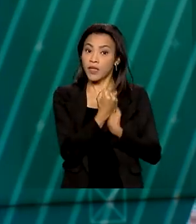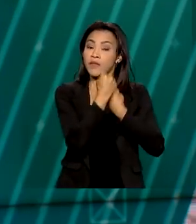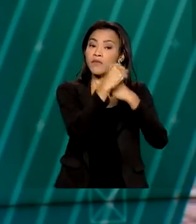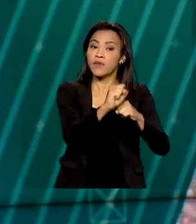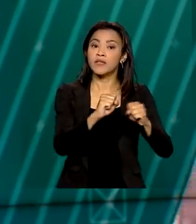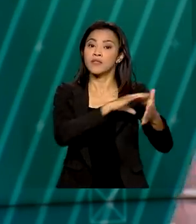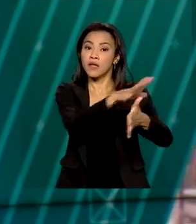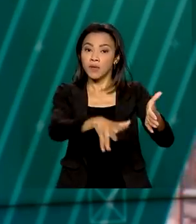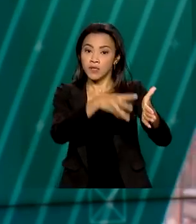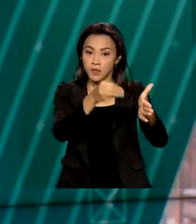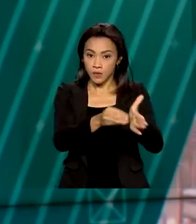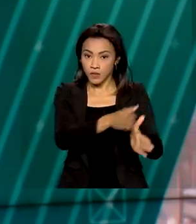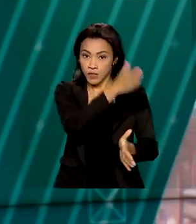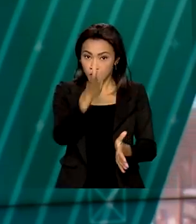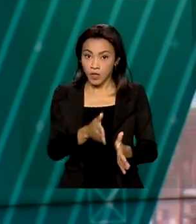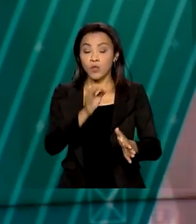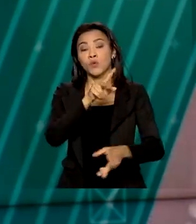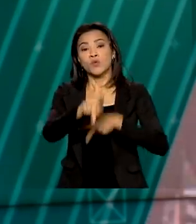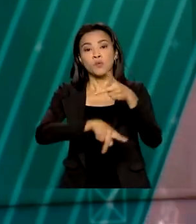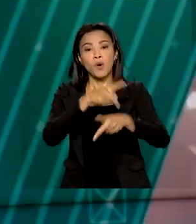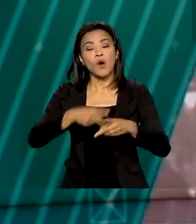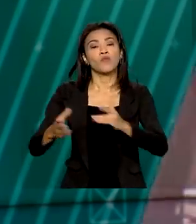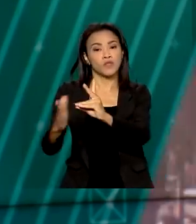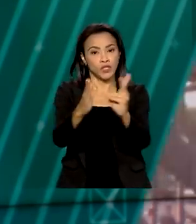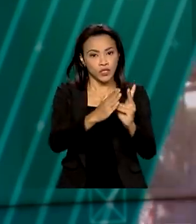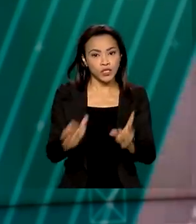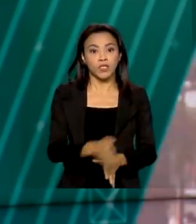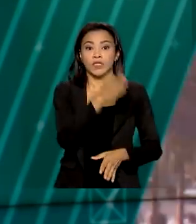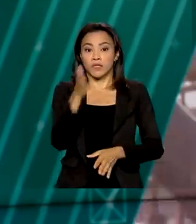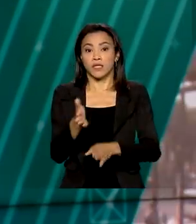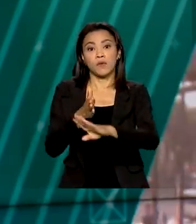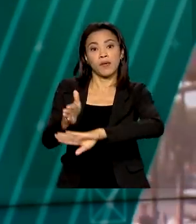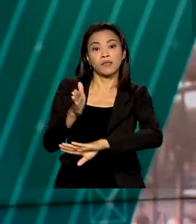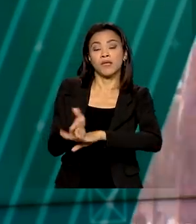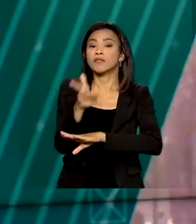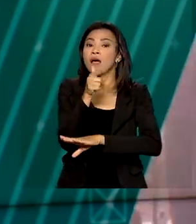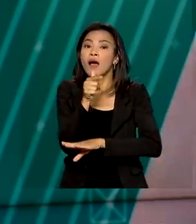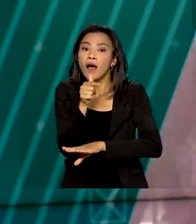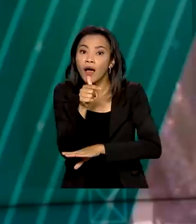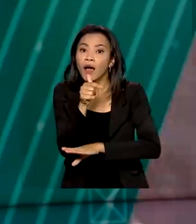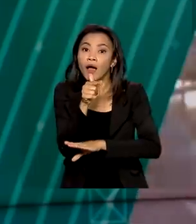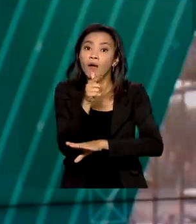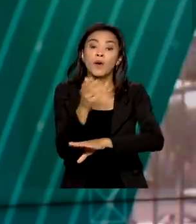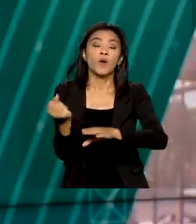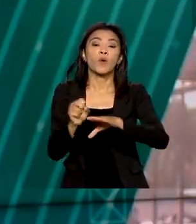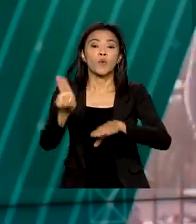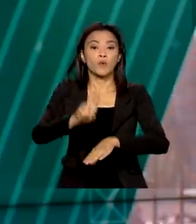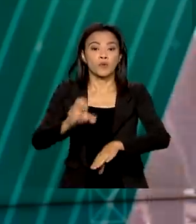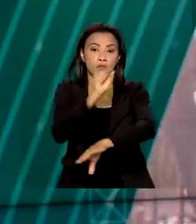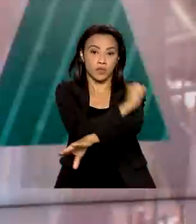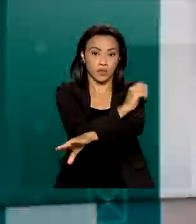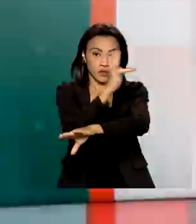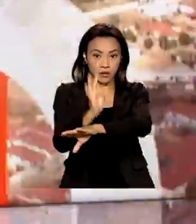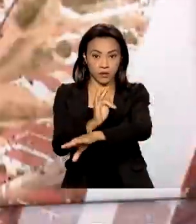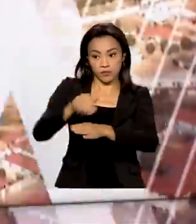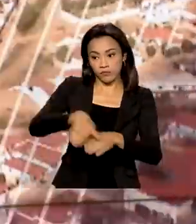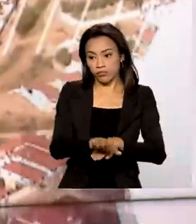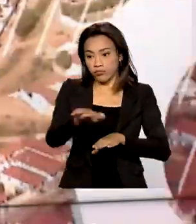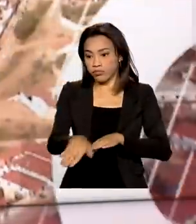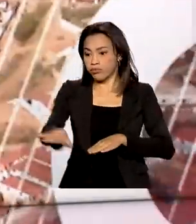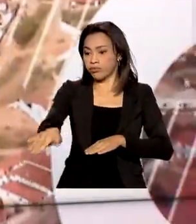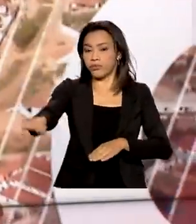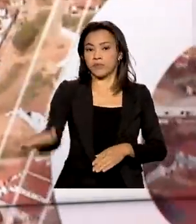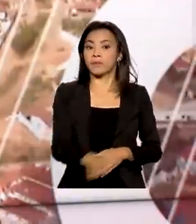povos indígenas e o acesso à água para a população do semiárido por meio da transposição do Rio São Francisco. Por fim, da